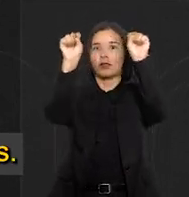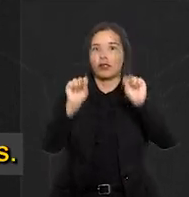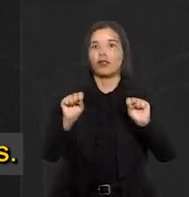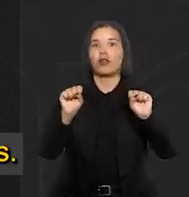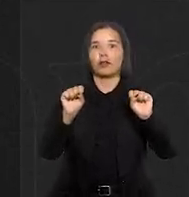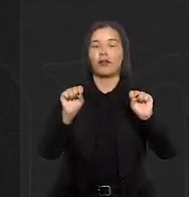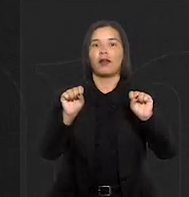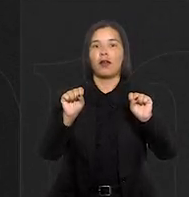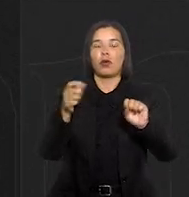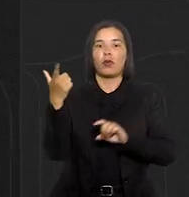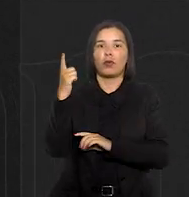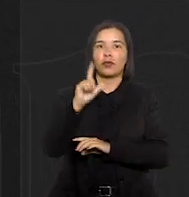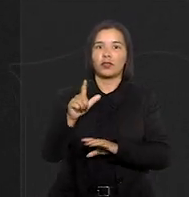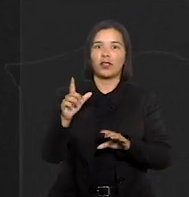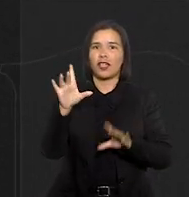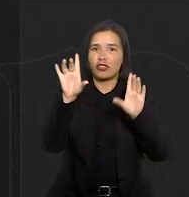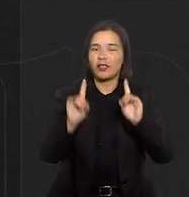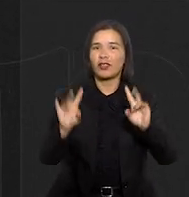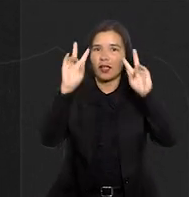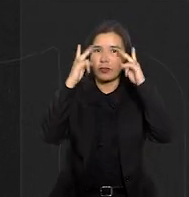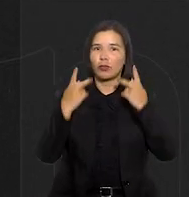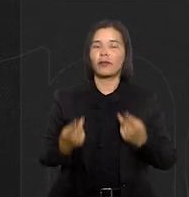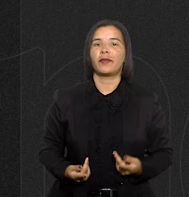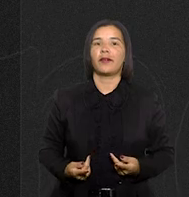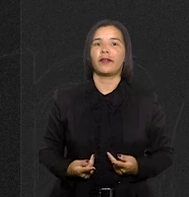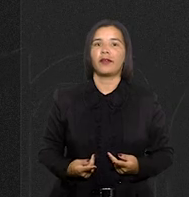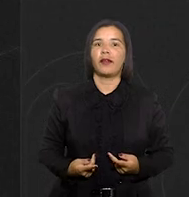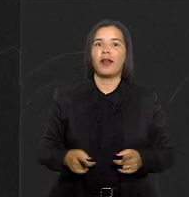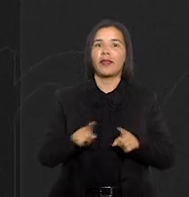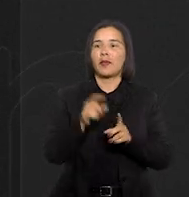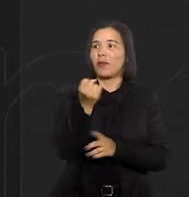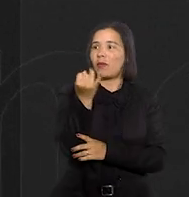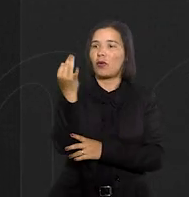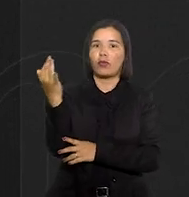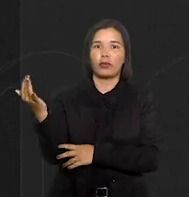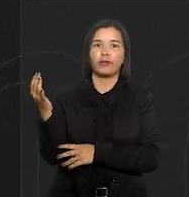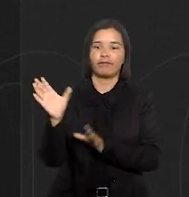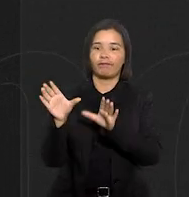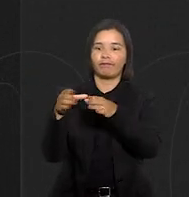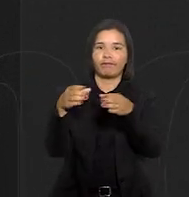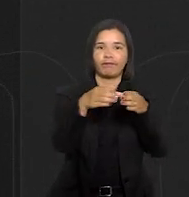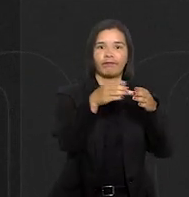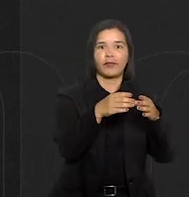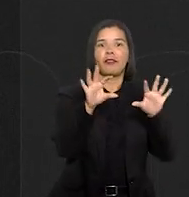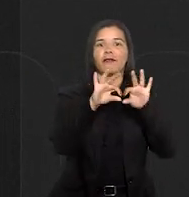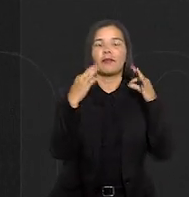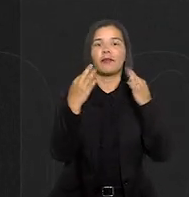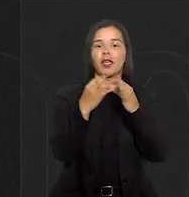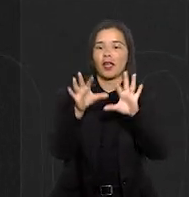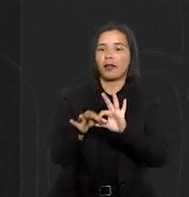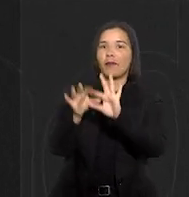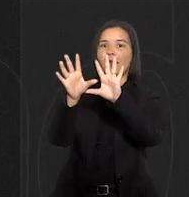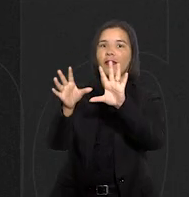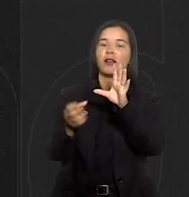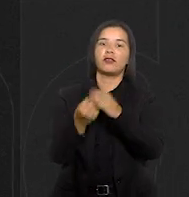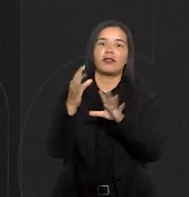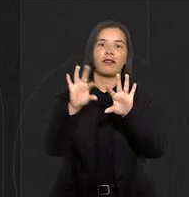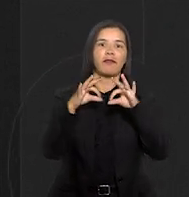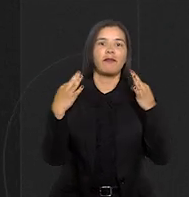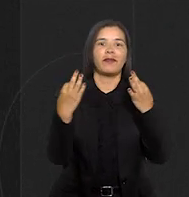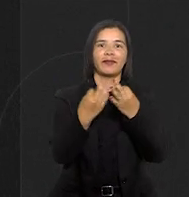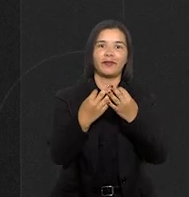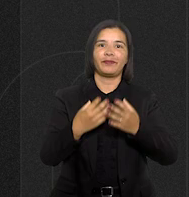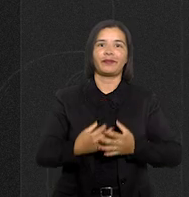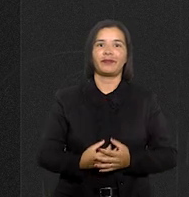de justiça e para os cartórios. princípio da dignidade da pessoa humana, a pluralidade das entidades familiares, a liberdade para construir